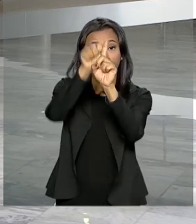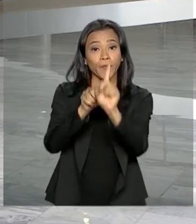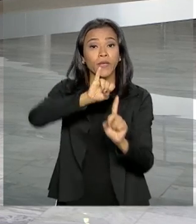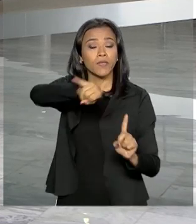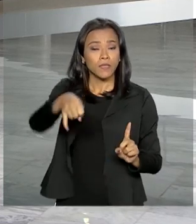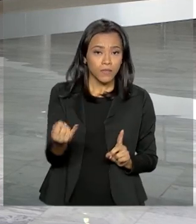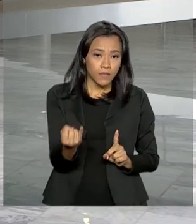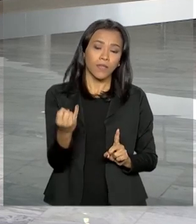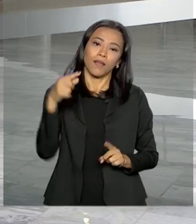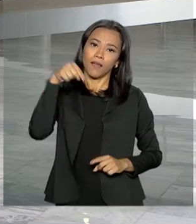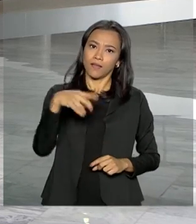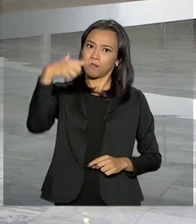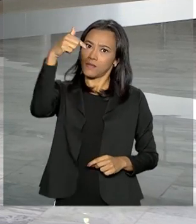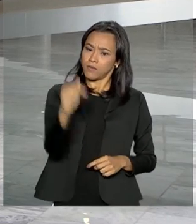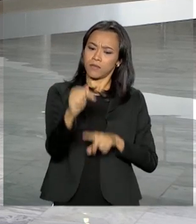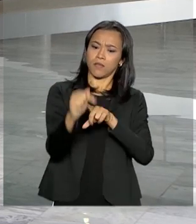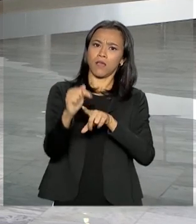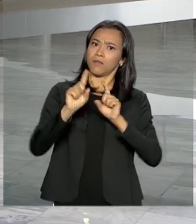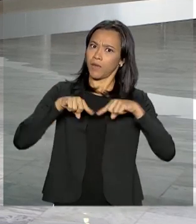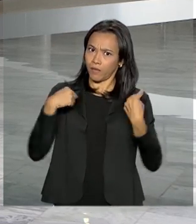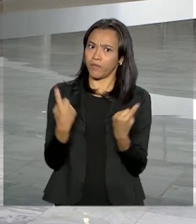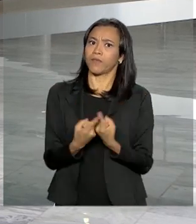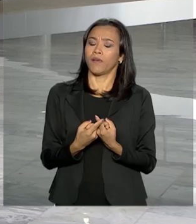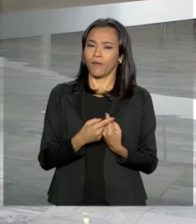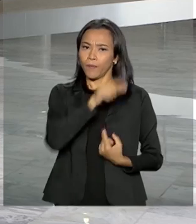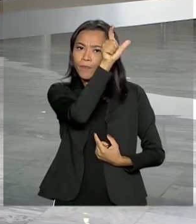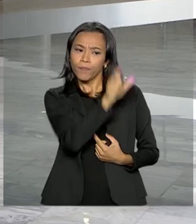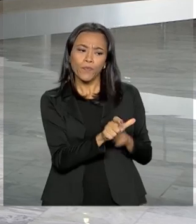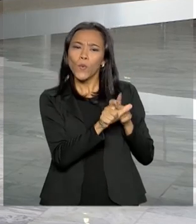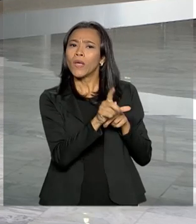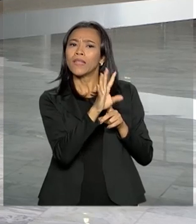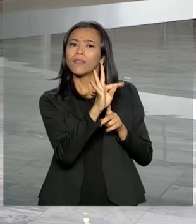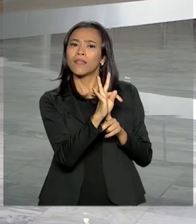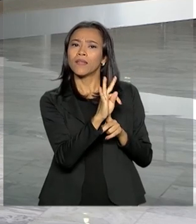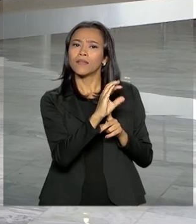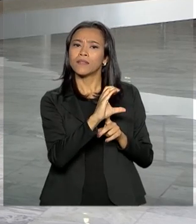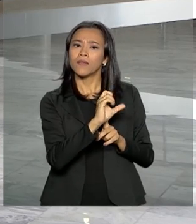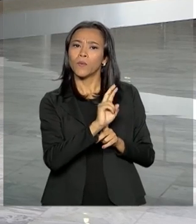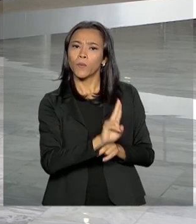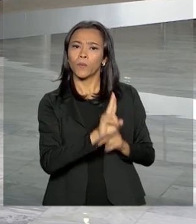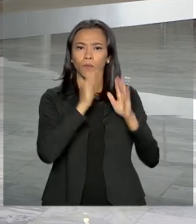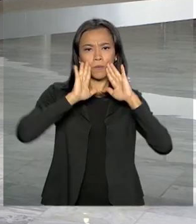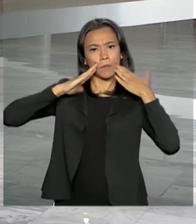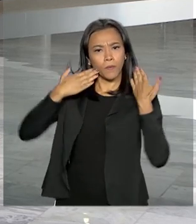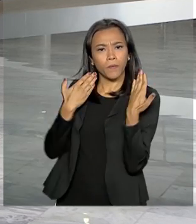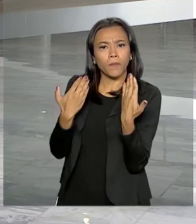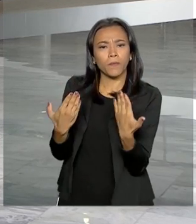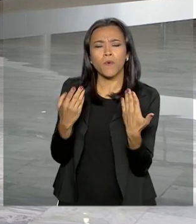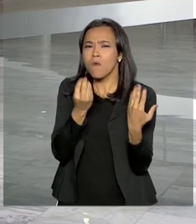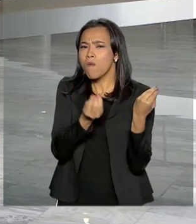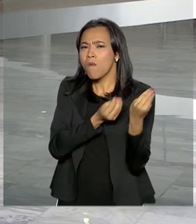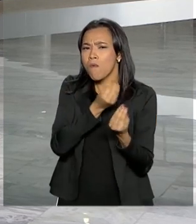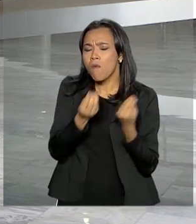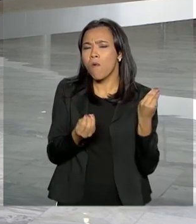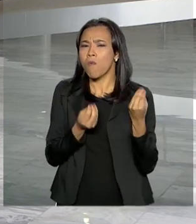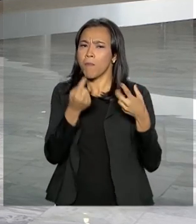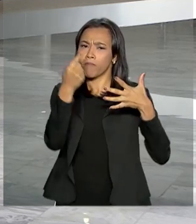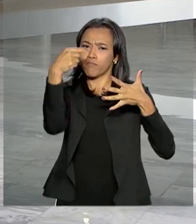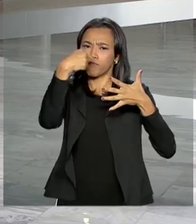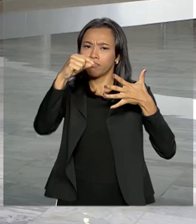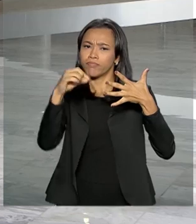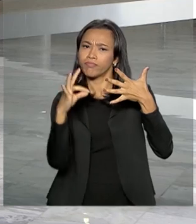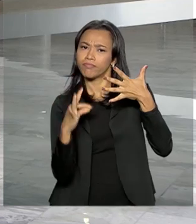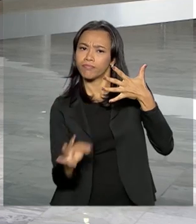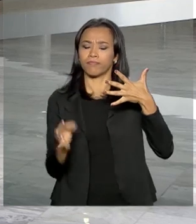nesta, que é a sétima reunião, o Tribunal de Contas da União deve fazer uma apresentação sobre governança, melhores